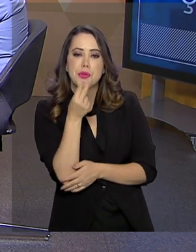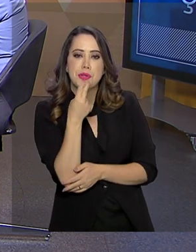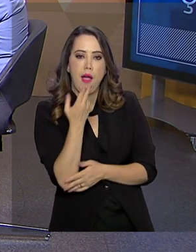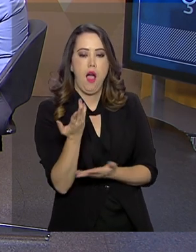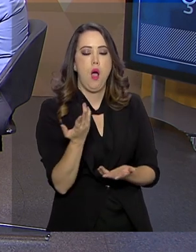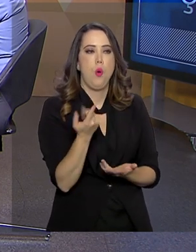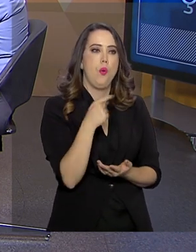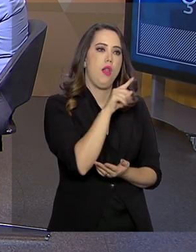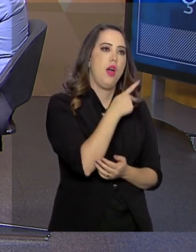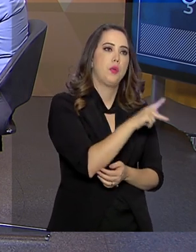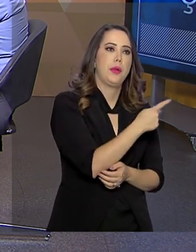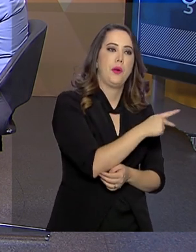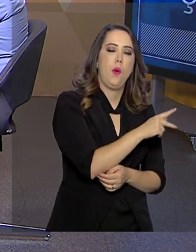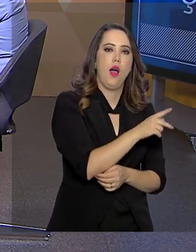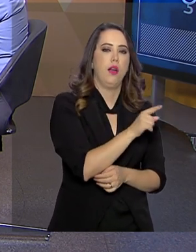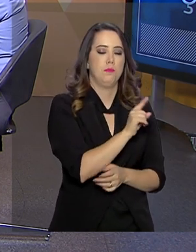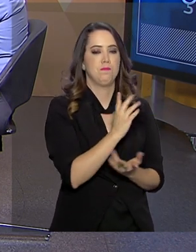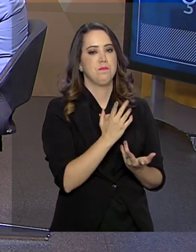fiscal,